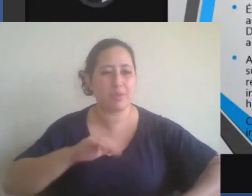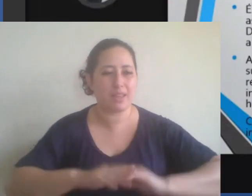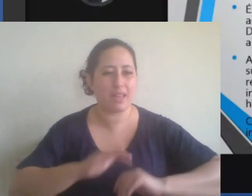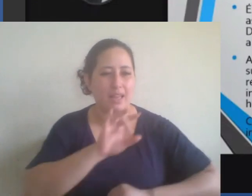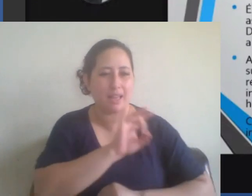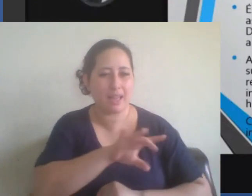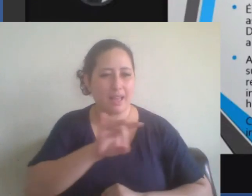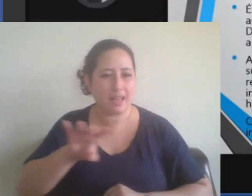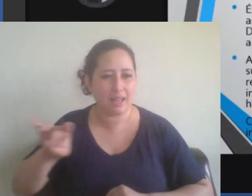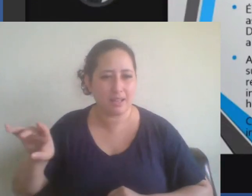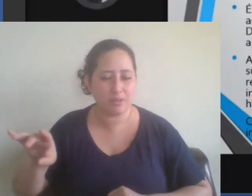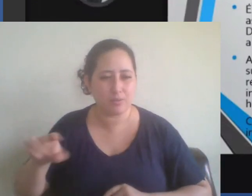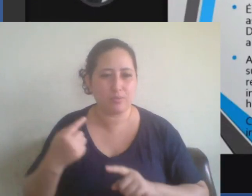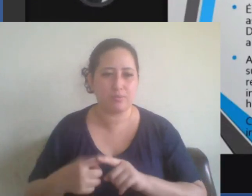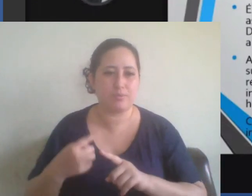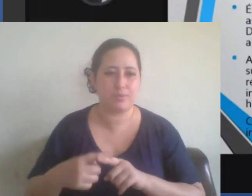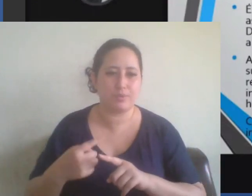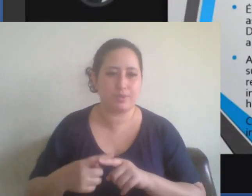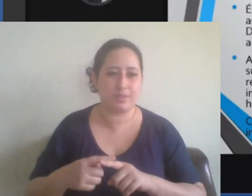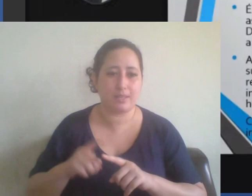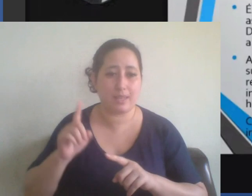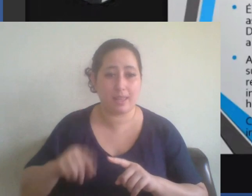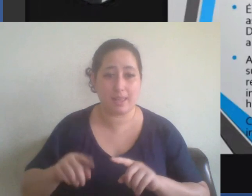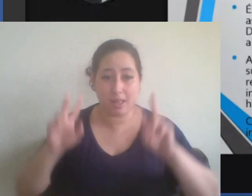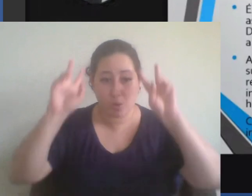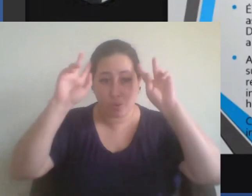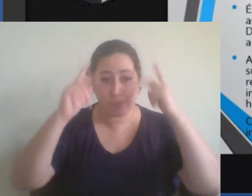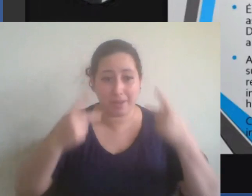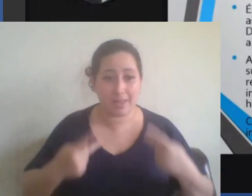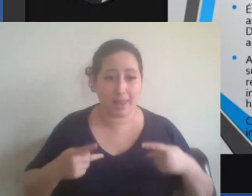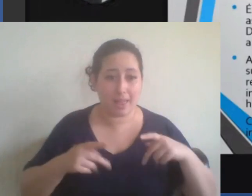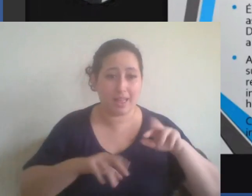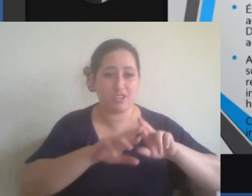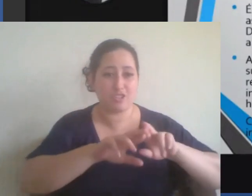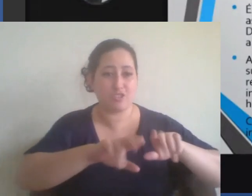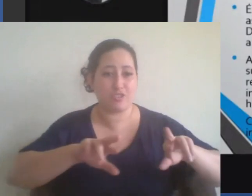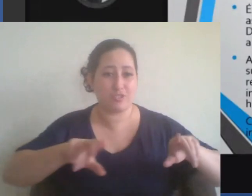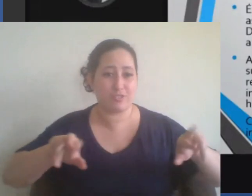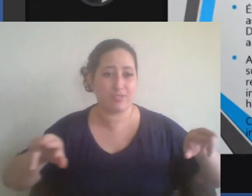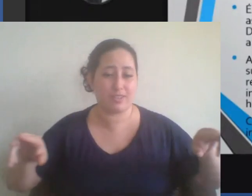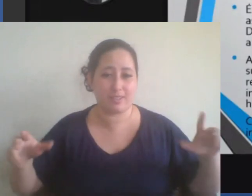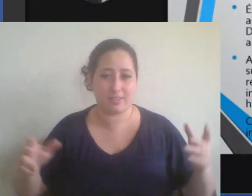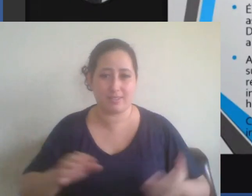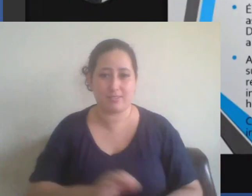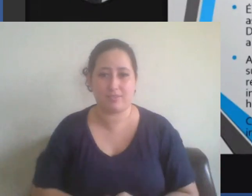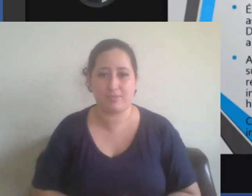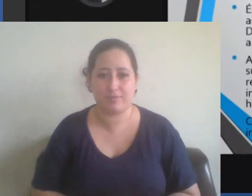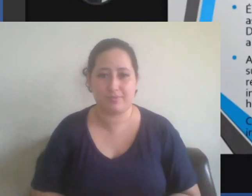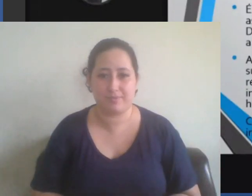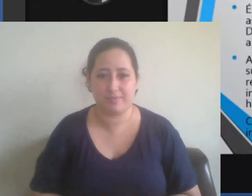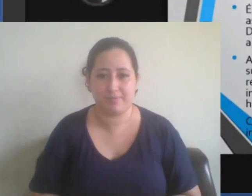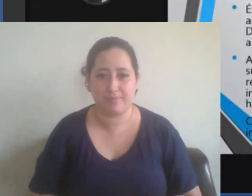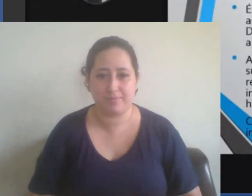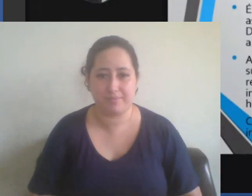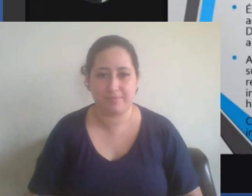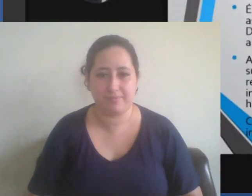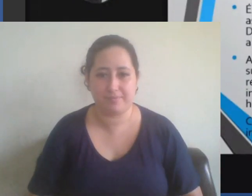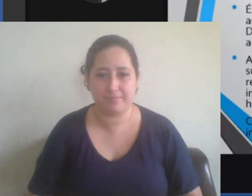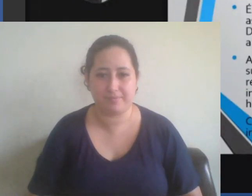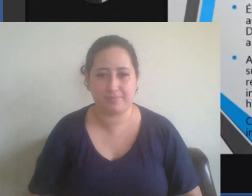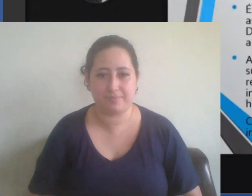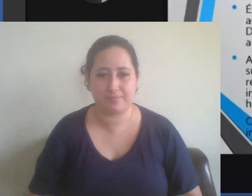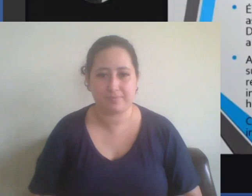decorrência da própria humanidade. E, por fim, eu acho que é